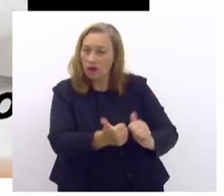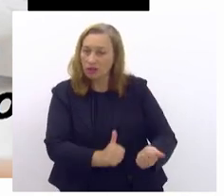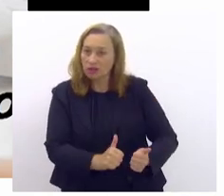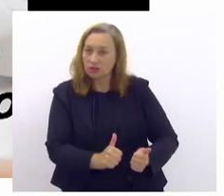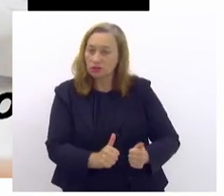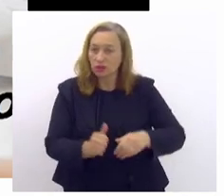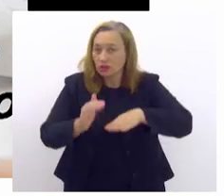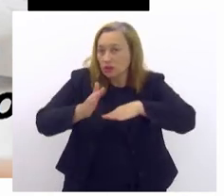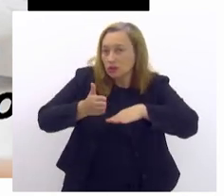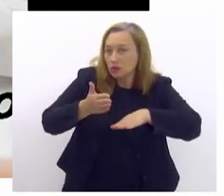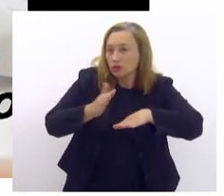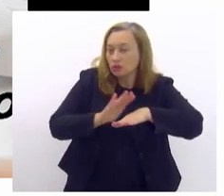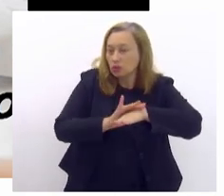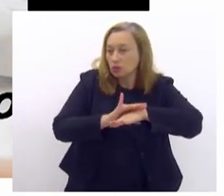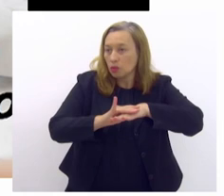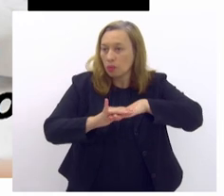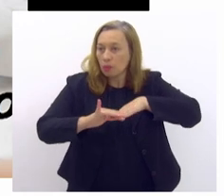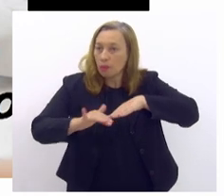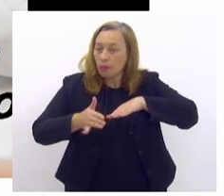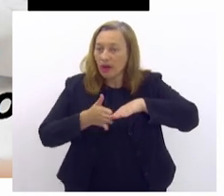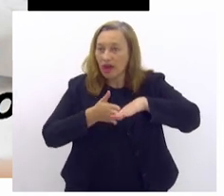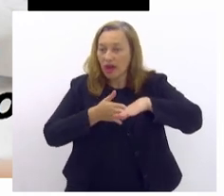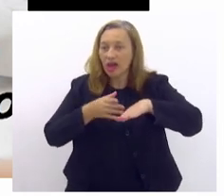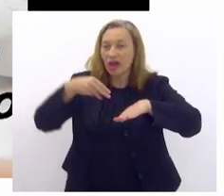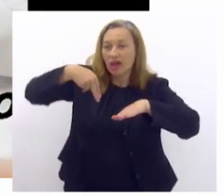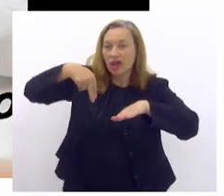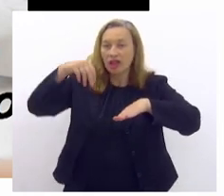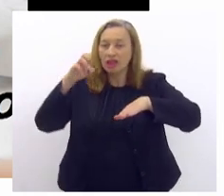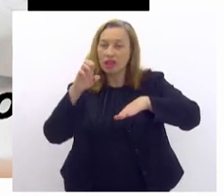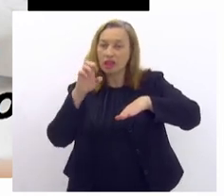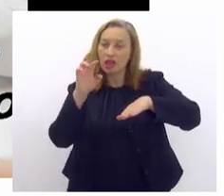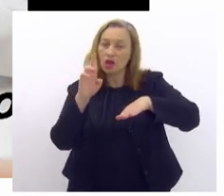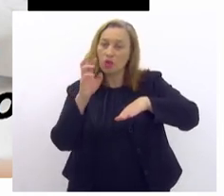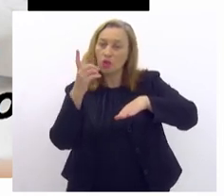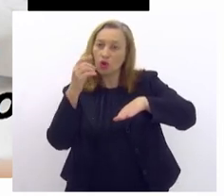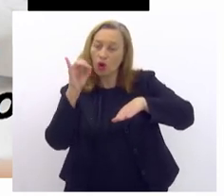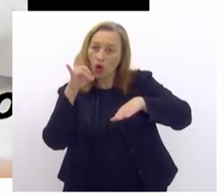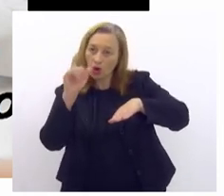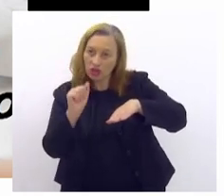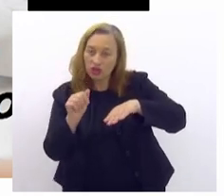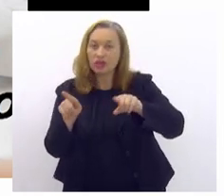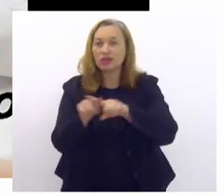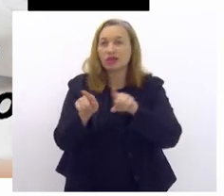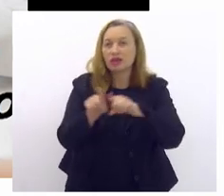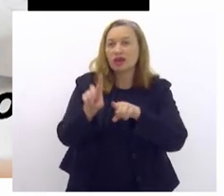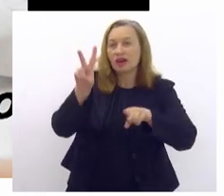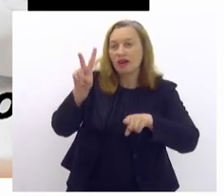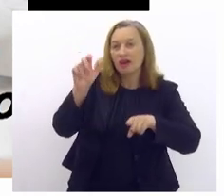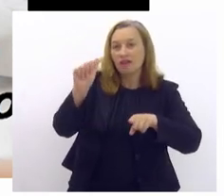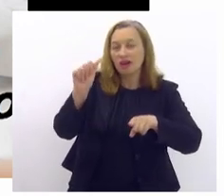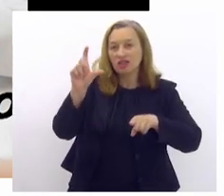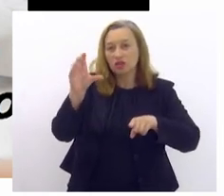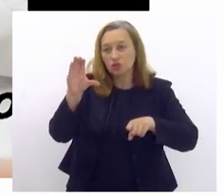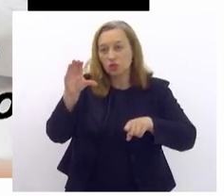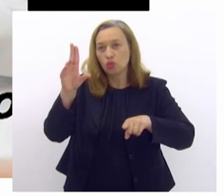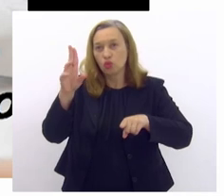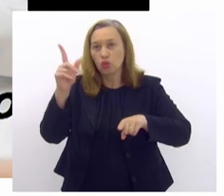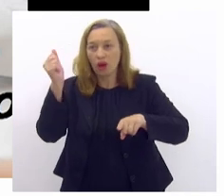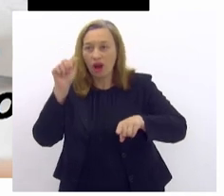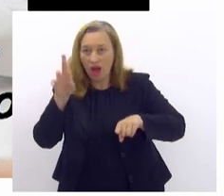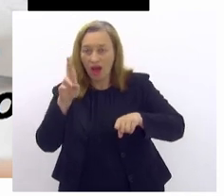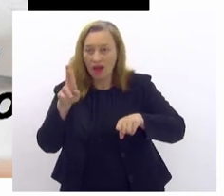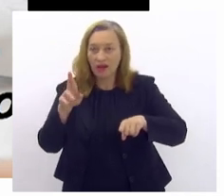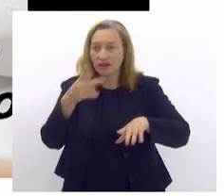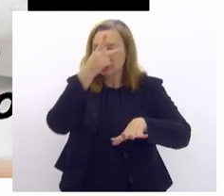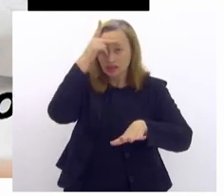pés, avaliação neurológica, avaliação vascular dessas pessoas para